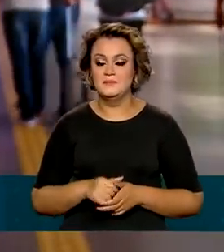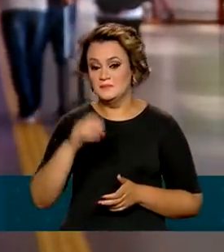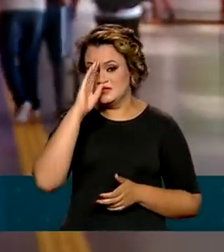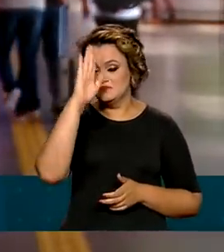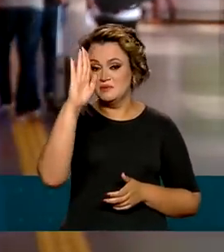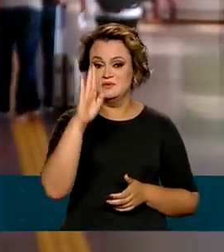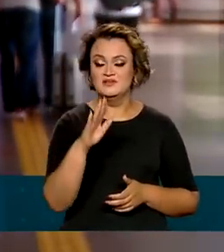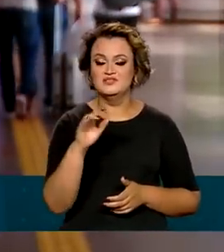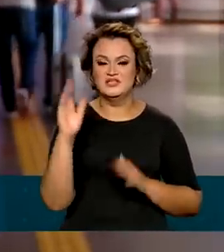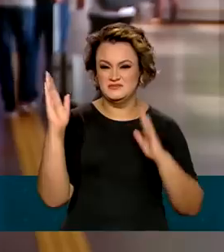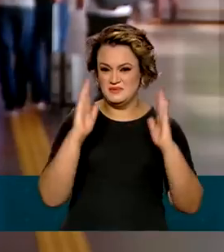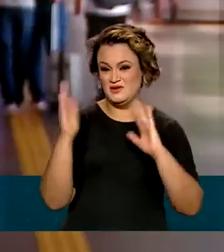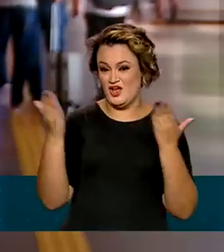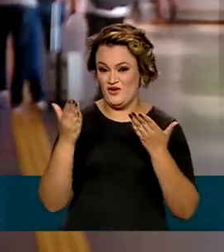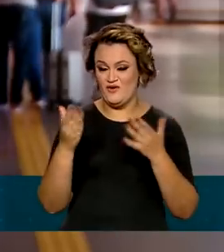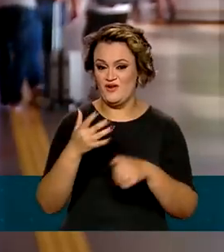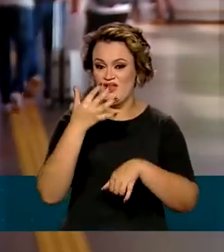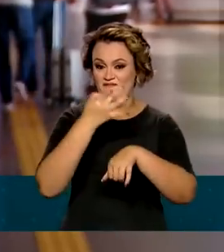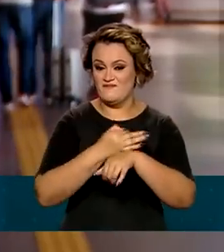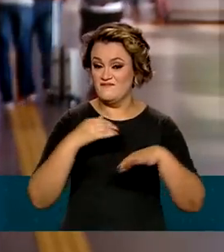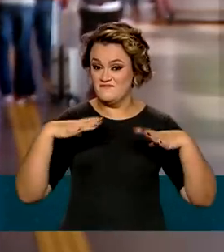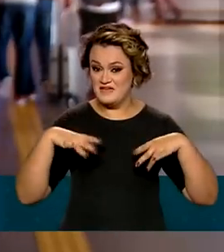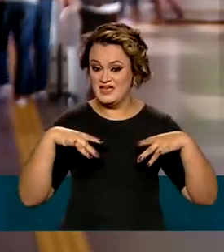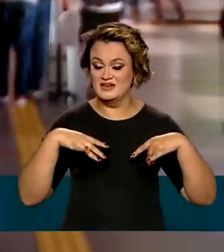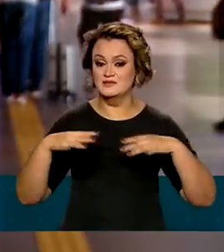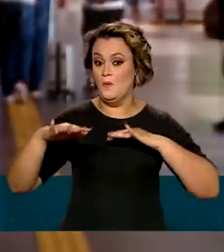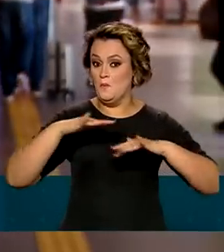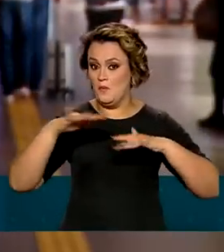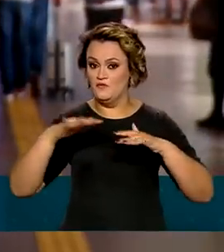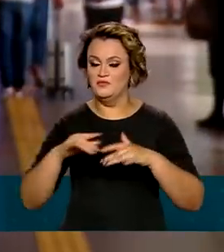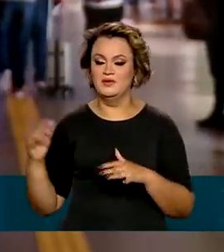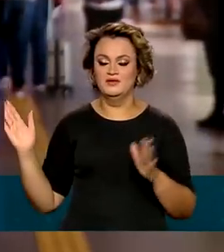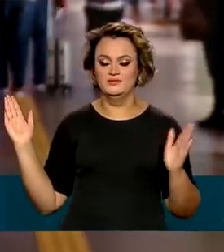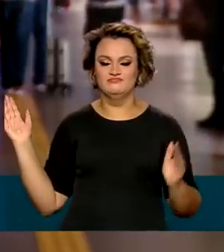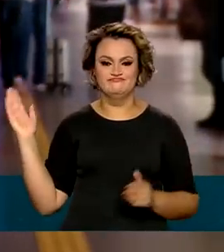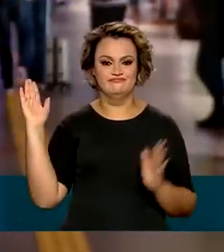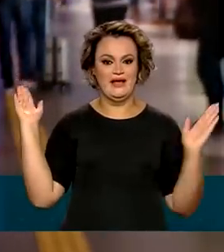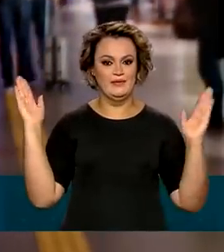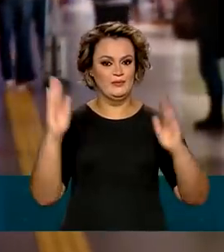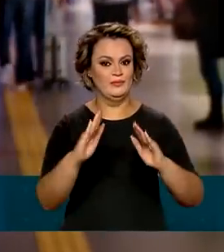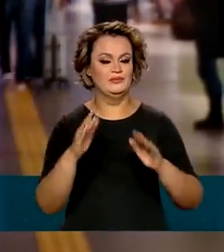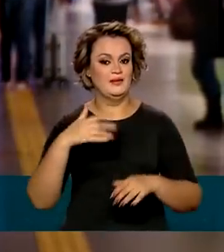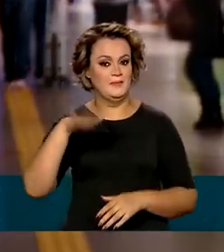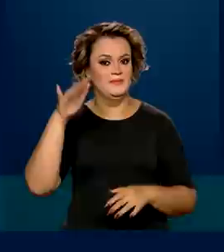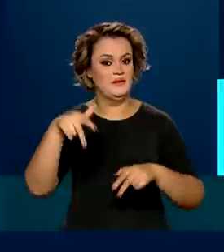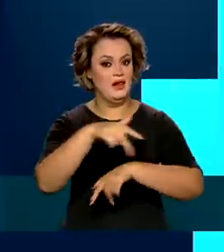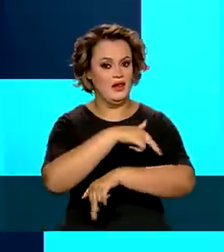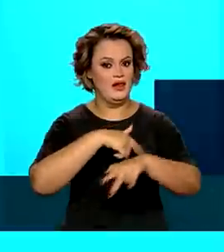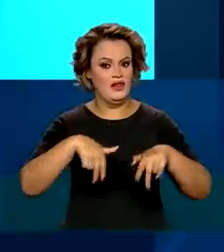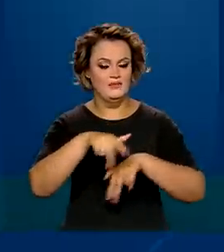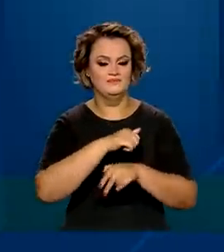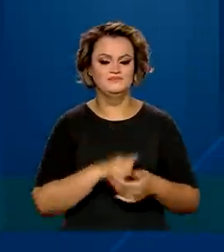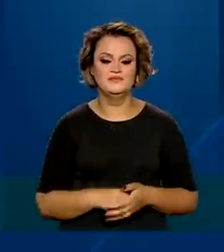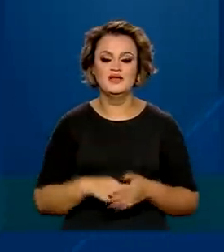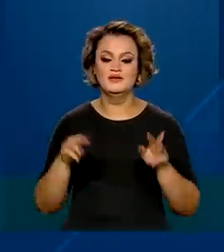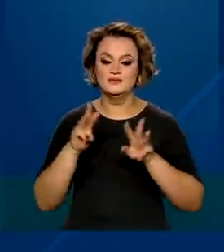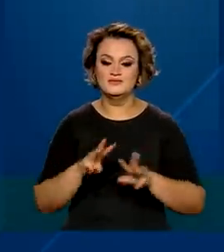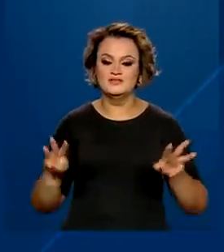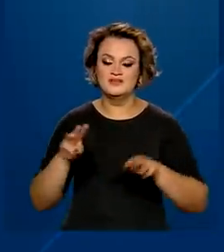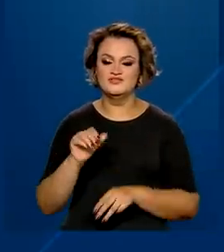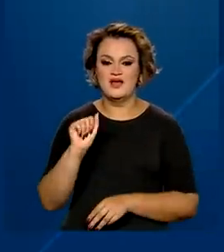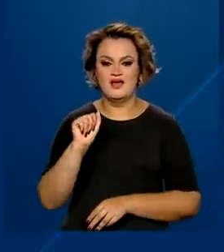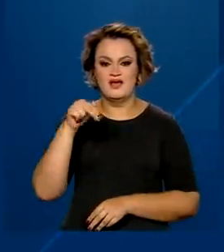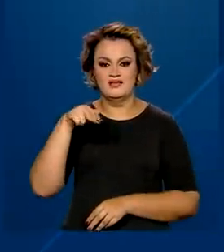principalmente nesse período de férias, quando o movimento nos aeroportos se intensifica. No site da ANAC, é